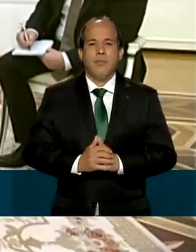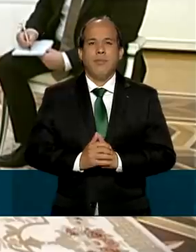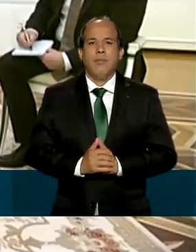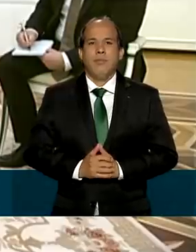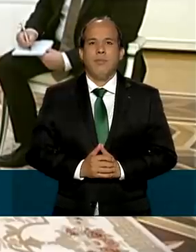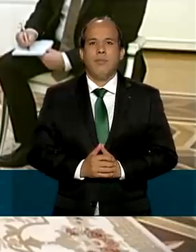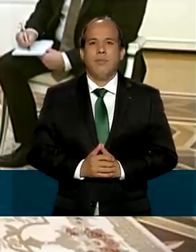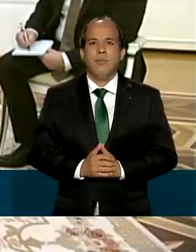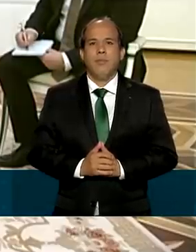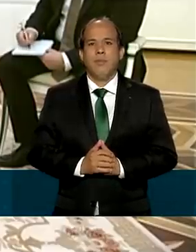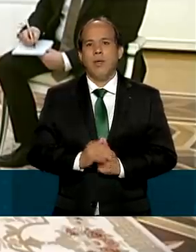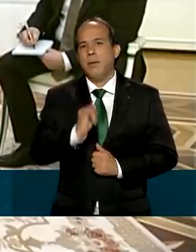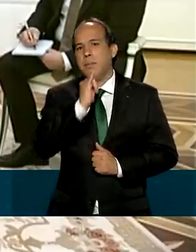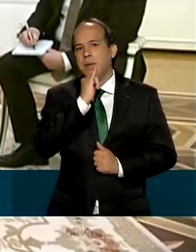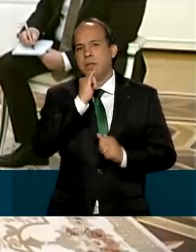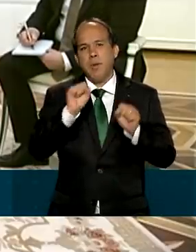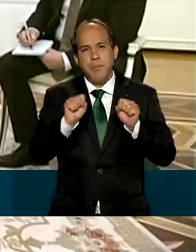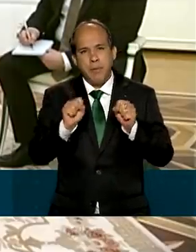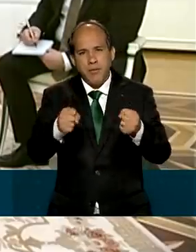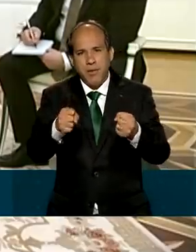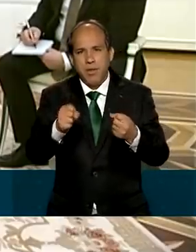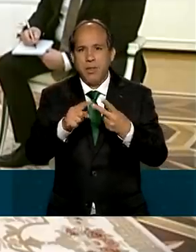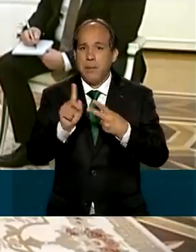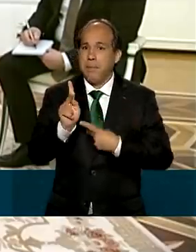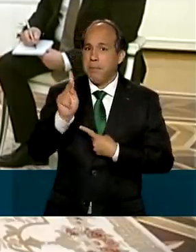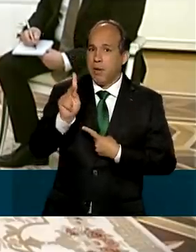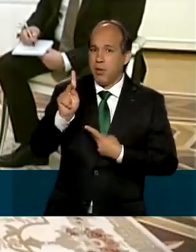Defesa, petróleo e gás.